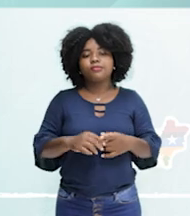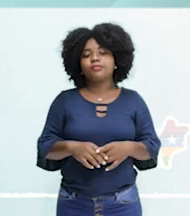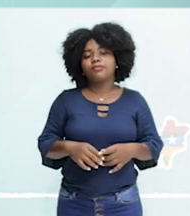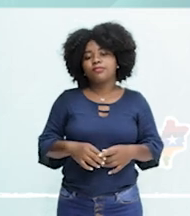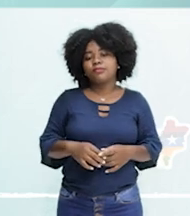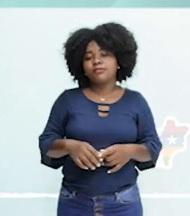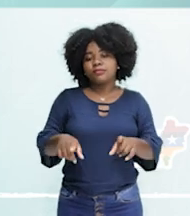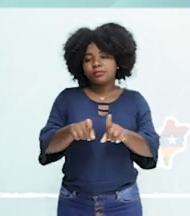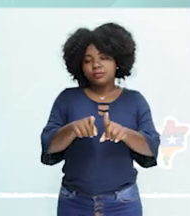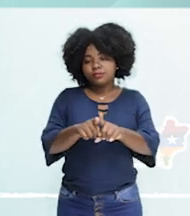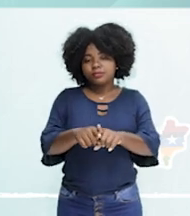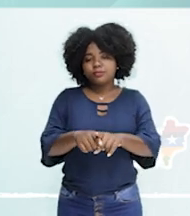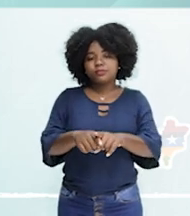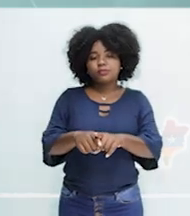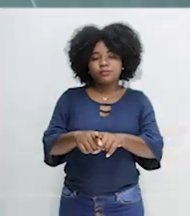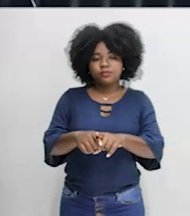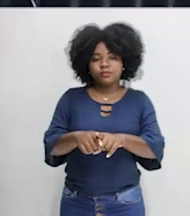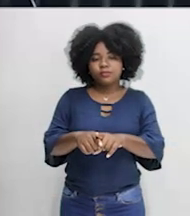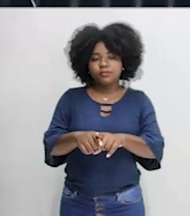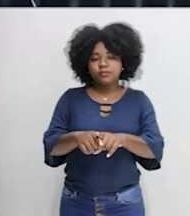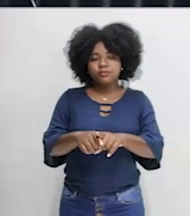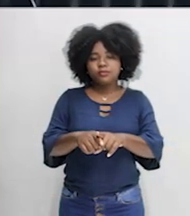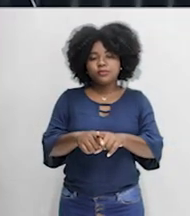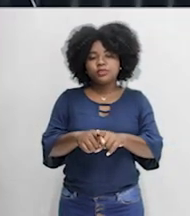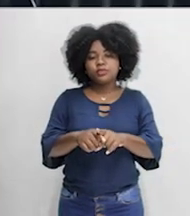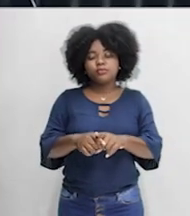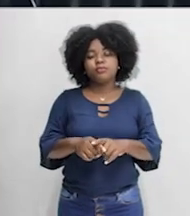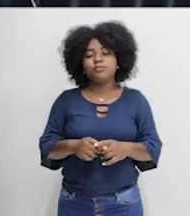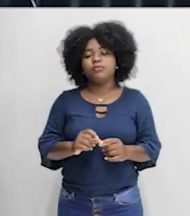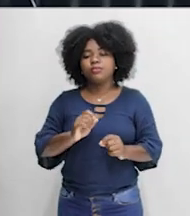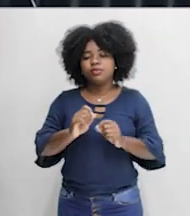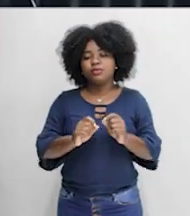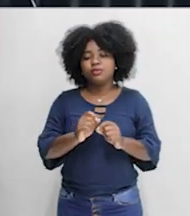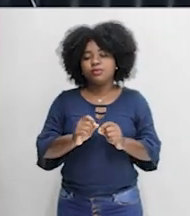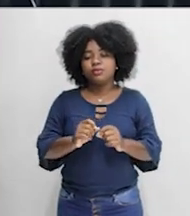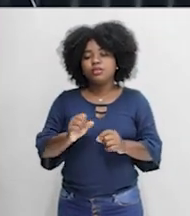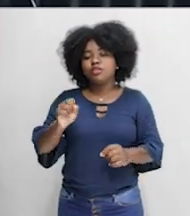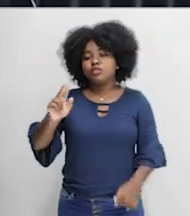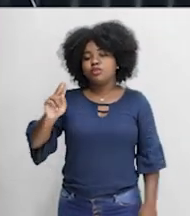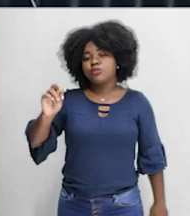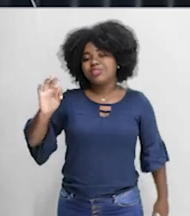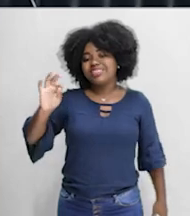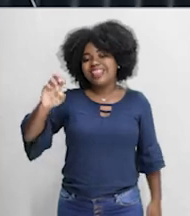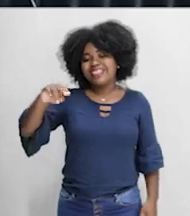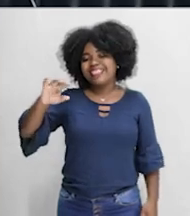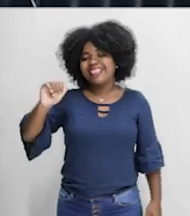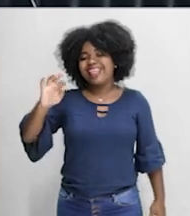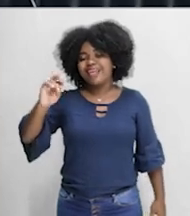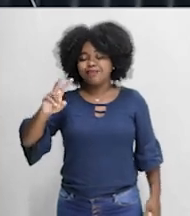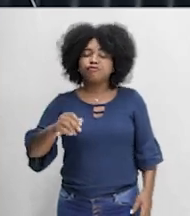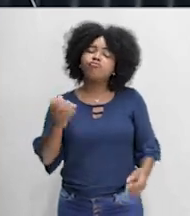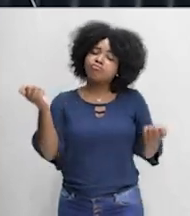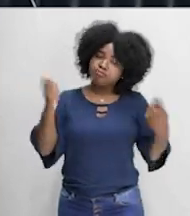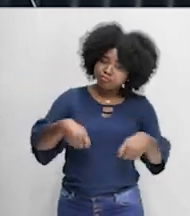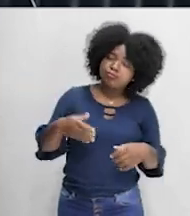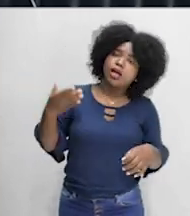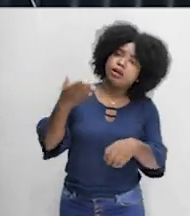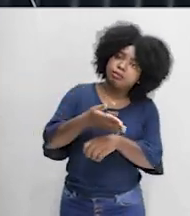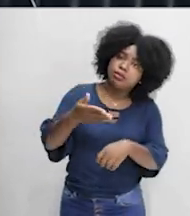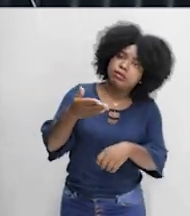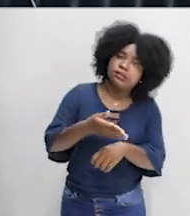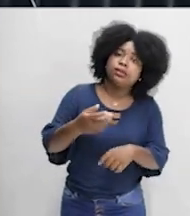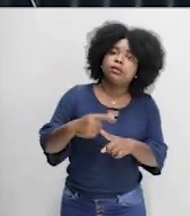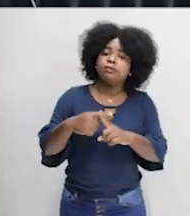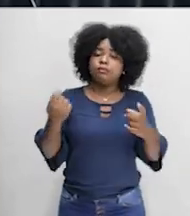E do outro lado, tem as unidades de uso sustentável, que o objetivo é conservar os recursos. Você pode extrair, o acesso vai ser mais fácil,